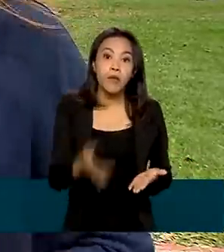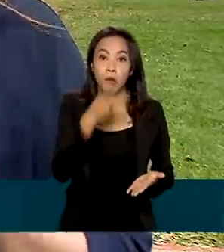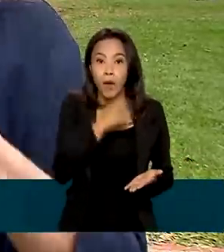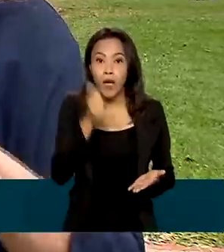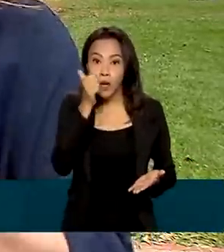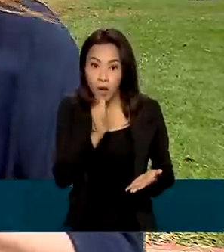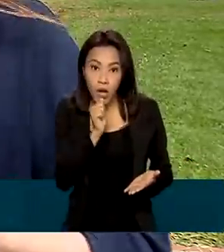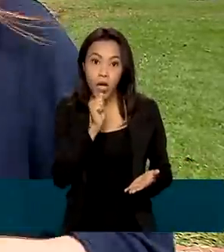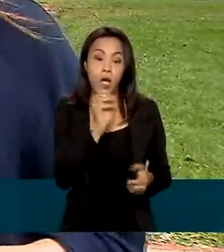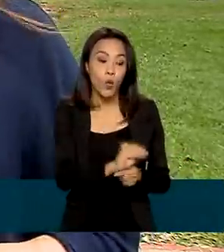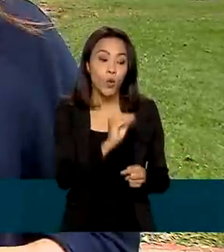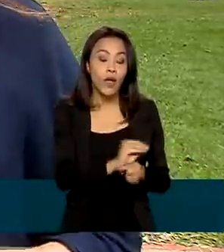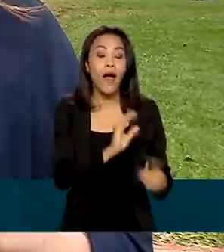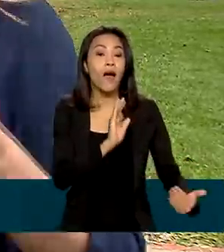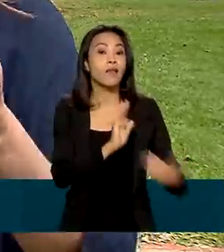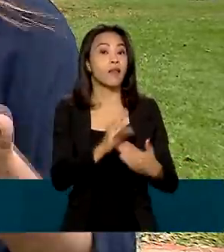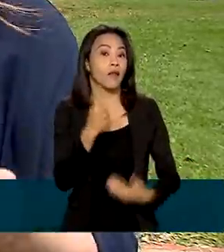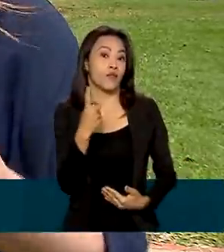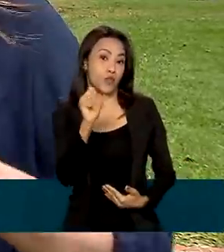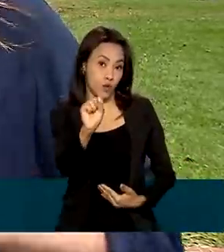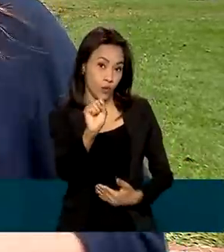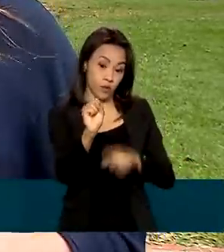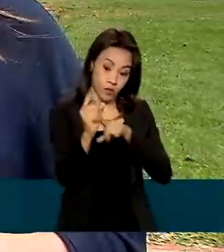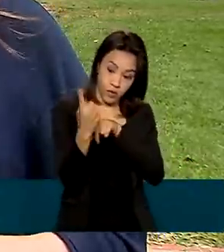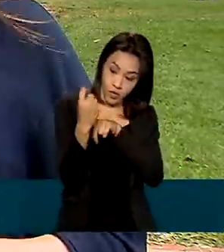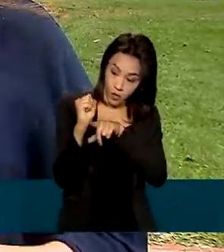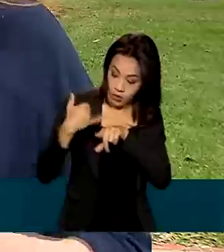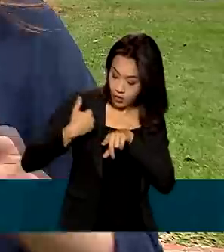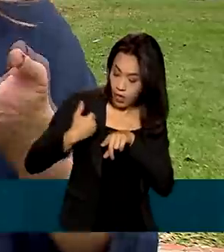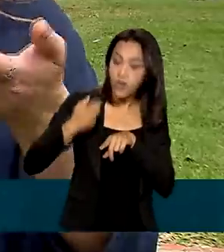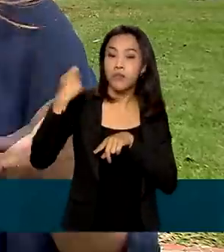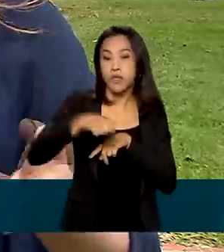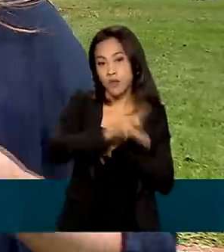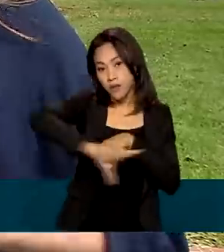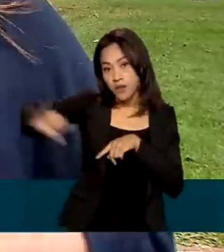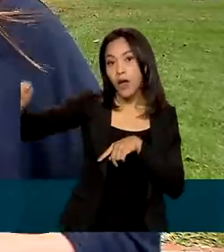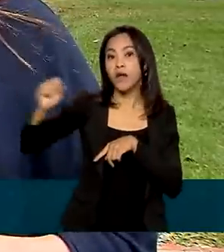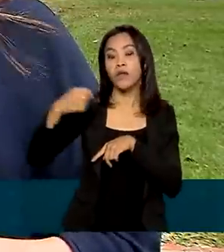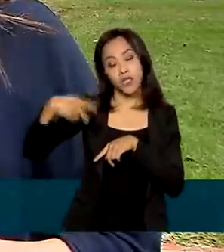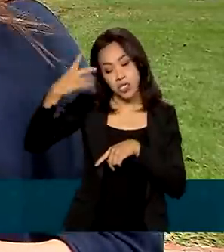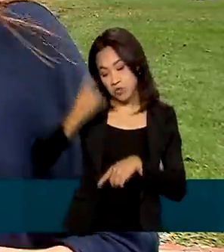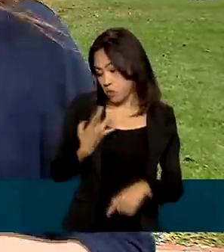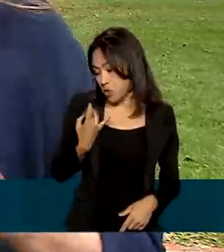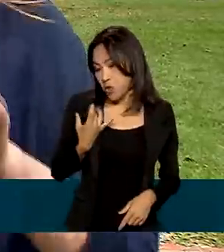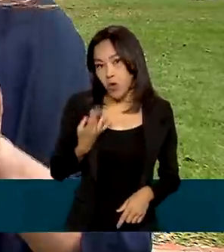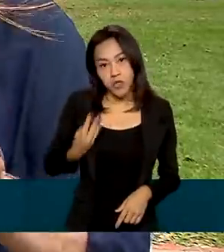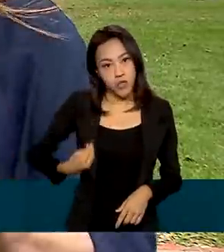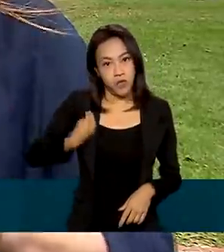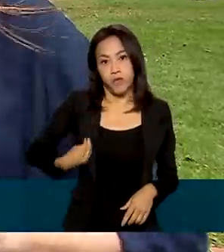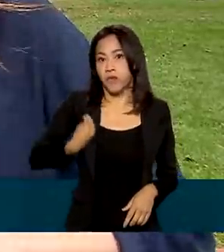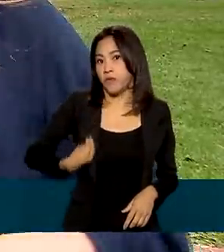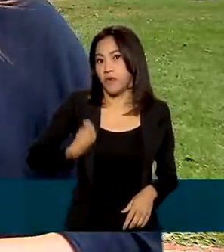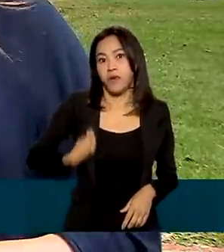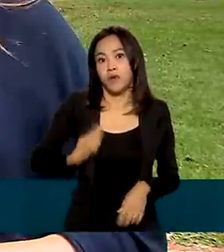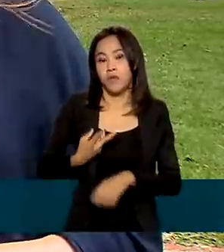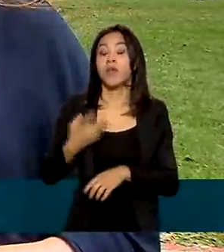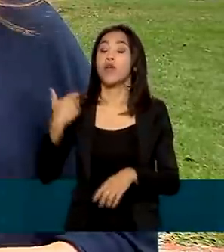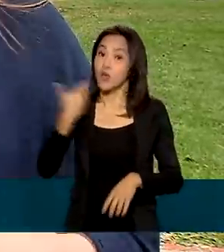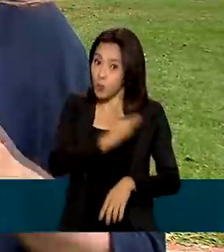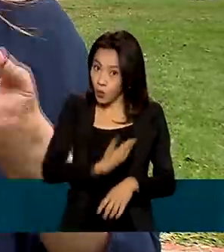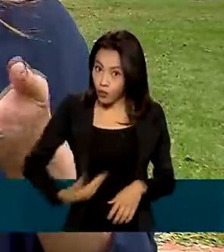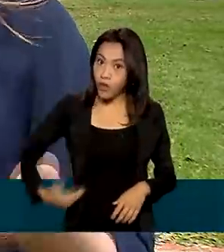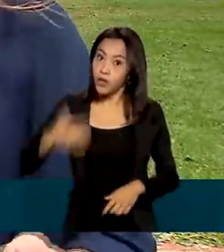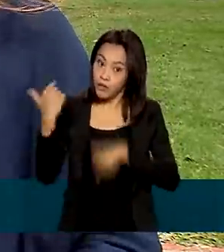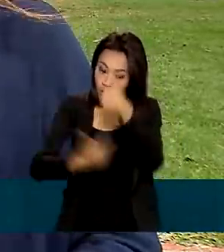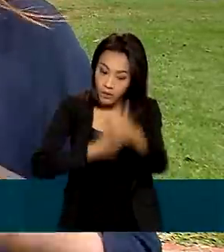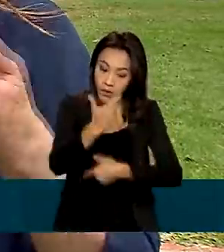anos. A partir dessa idade, eles precisam deixar os abrigos e viver por conta própria. E o governo vem trabalhando